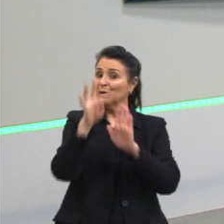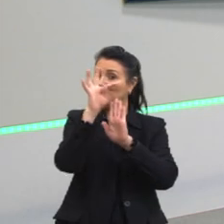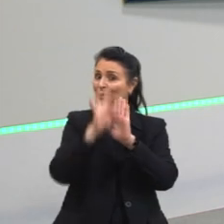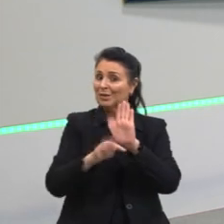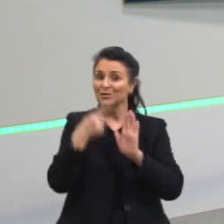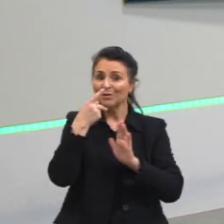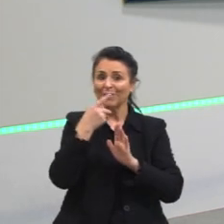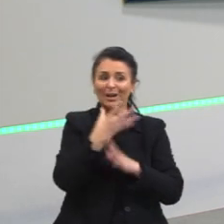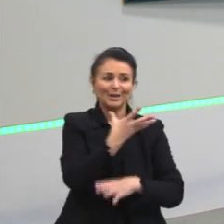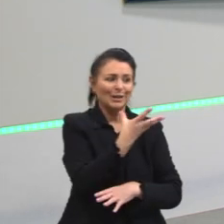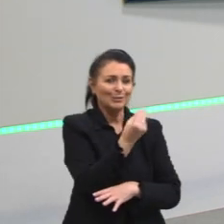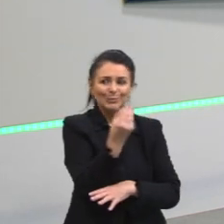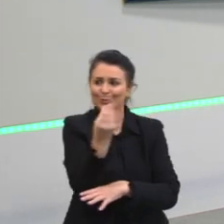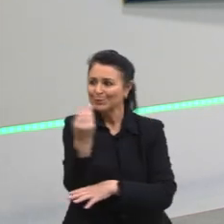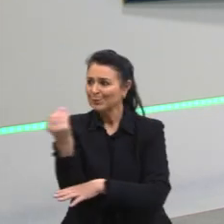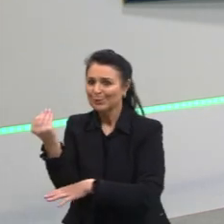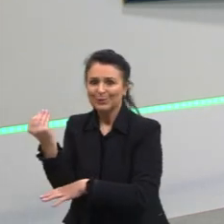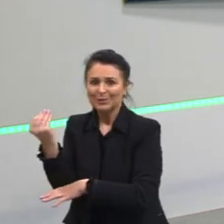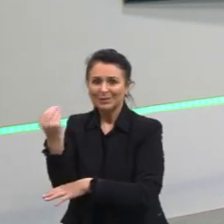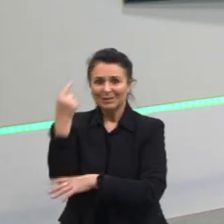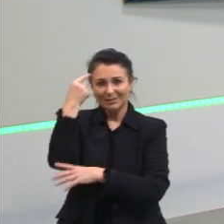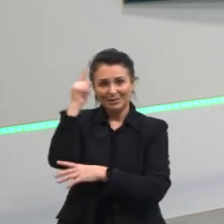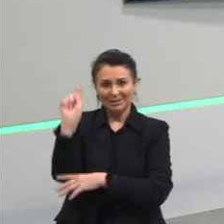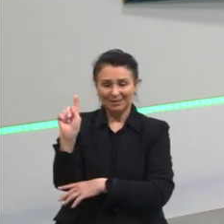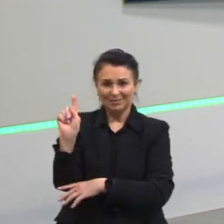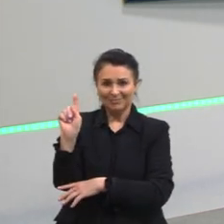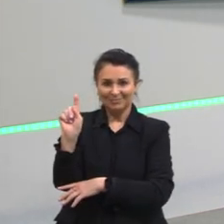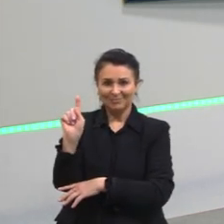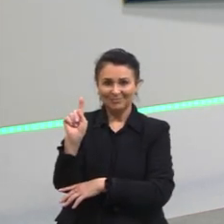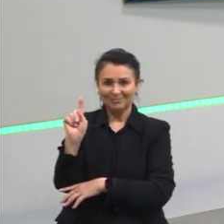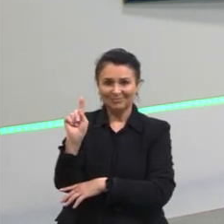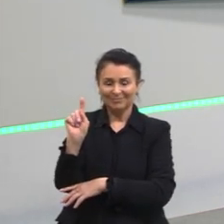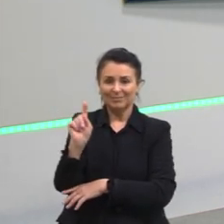pluralidade e não da unicidade, então também não é essa.